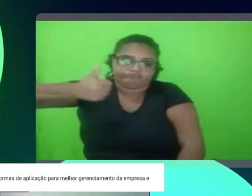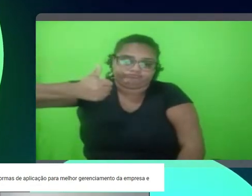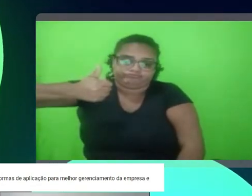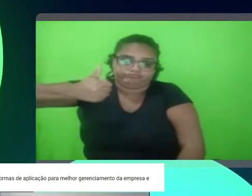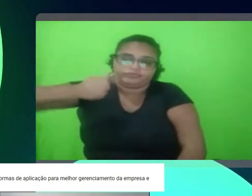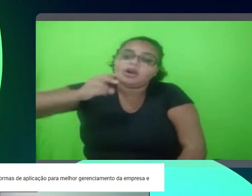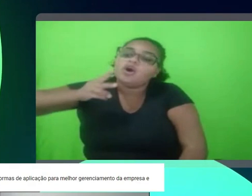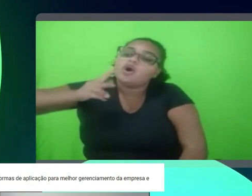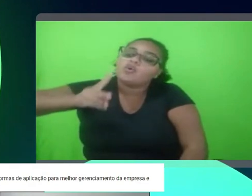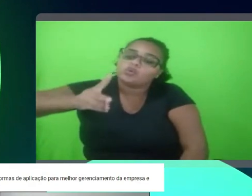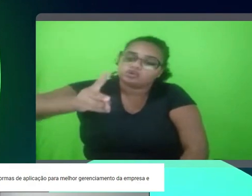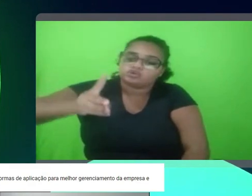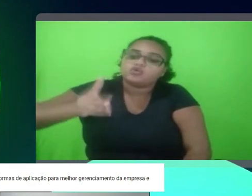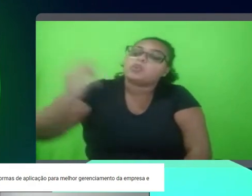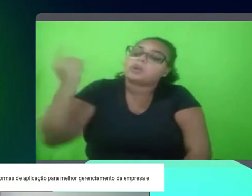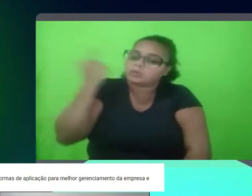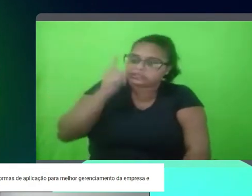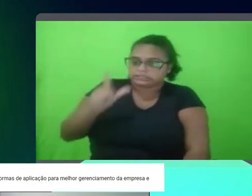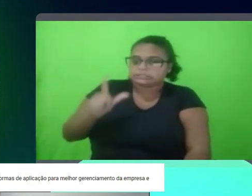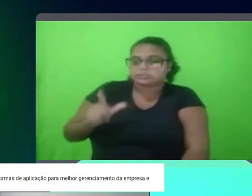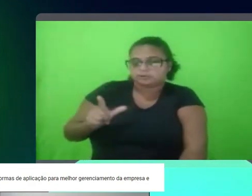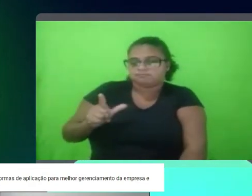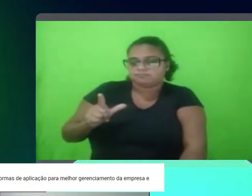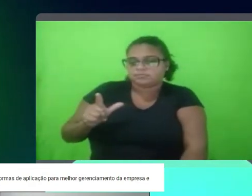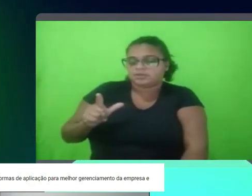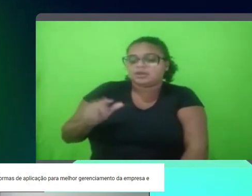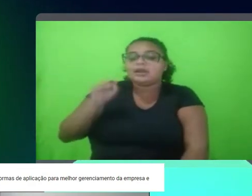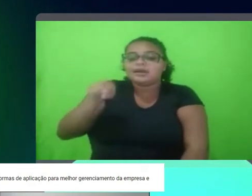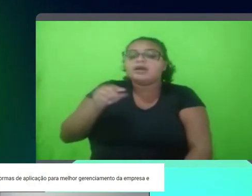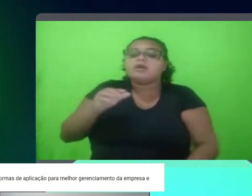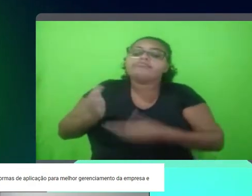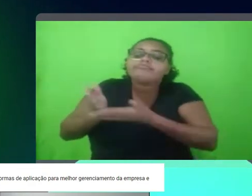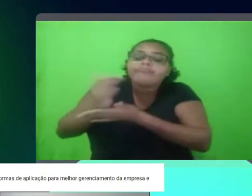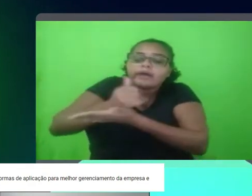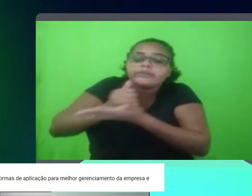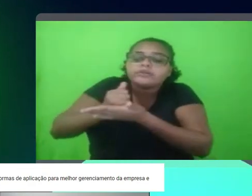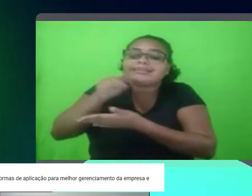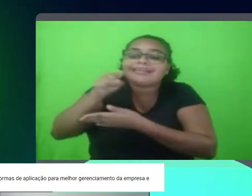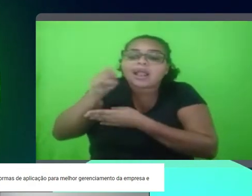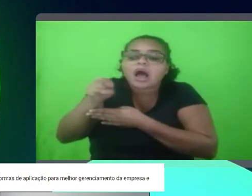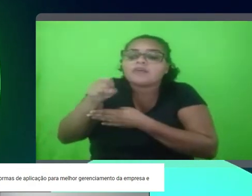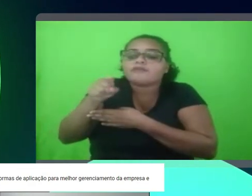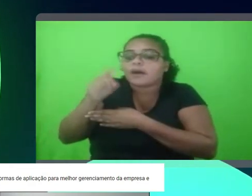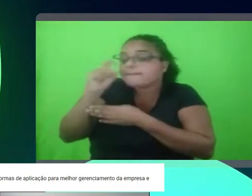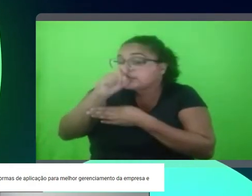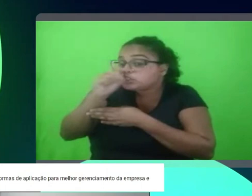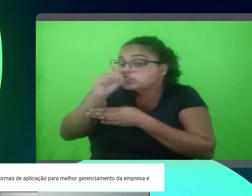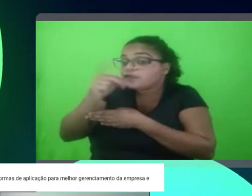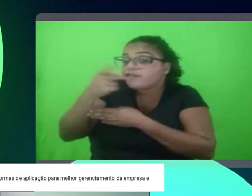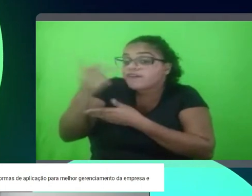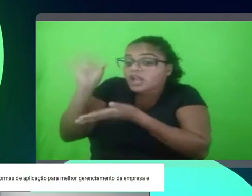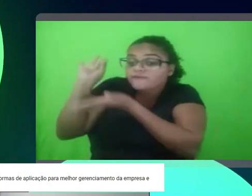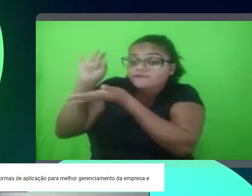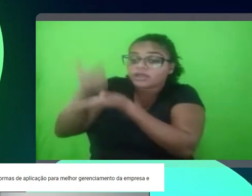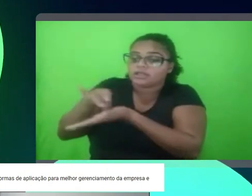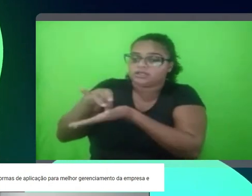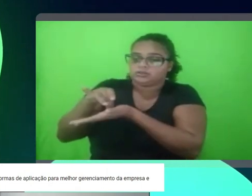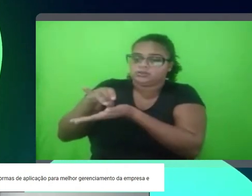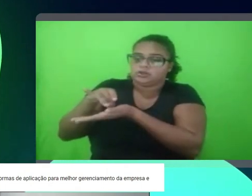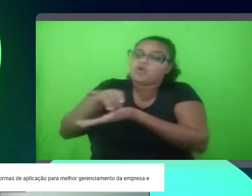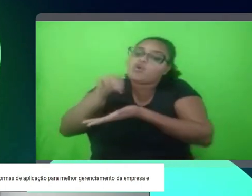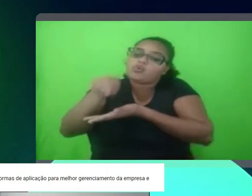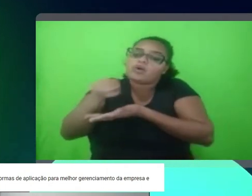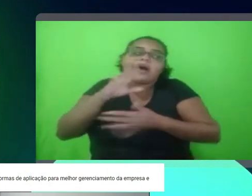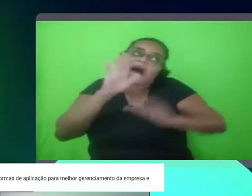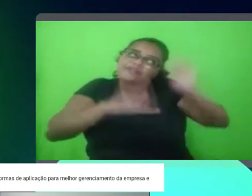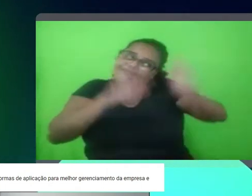aí, continua o que ganhar, né, no fundo é isso, que o dado, ele está ali e ele vai, não vai mentir, né, a verdade, muitas